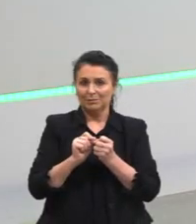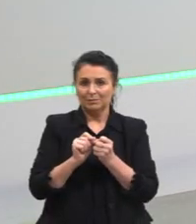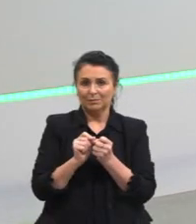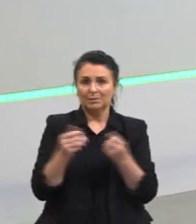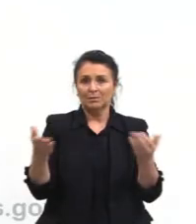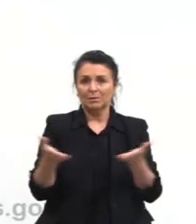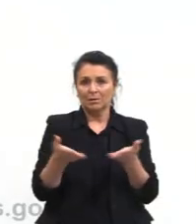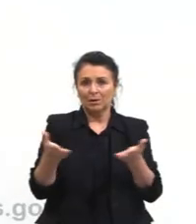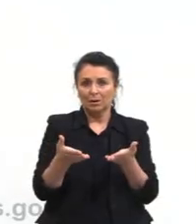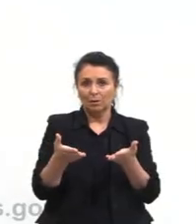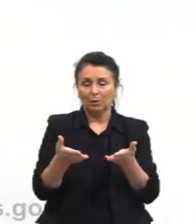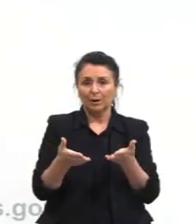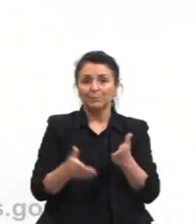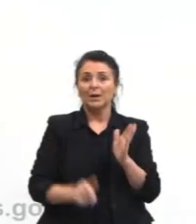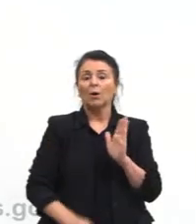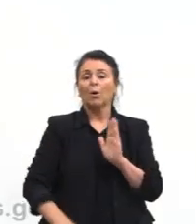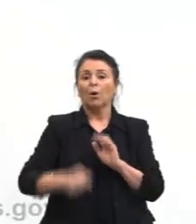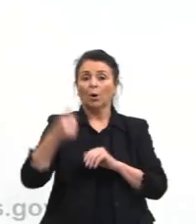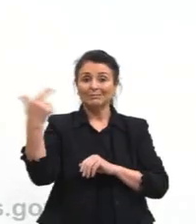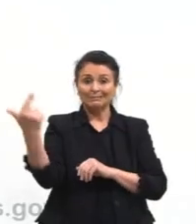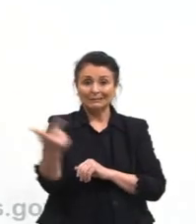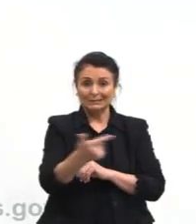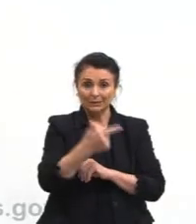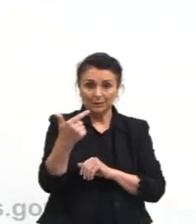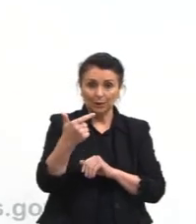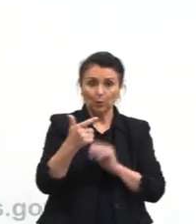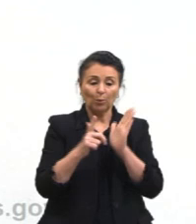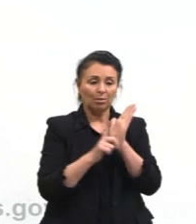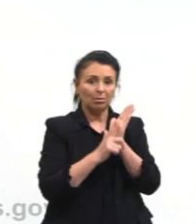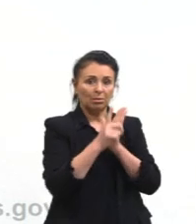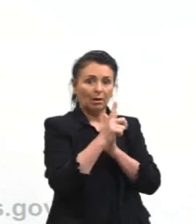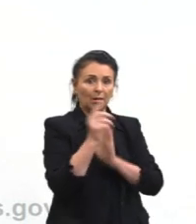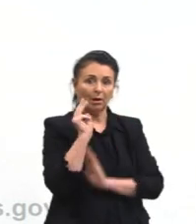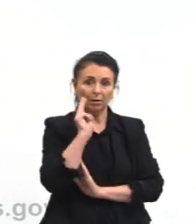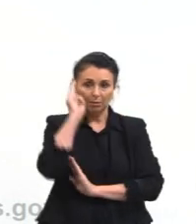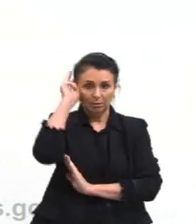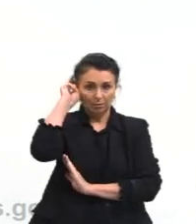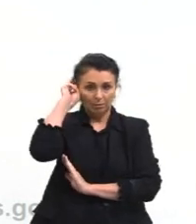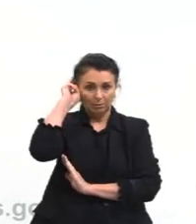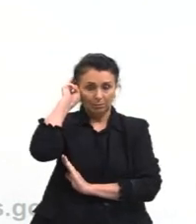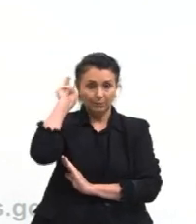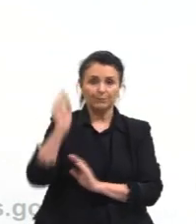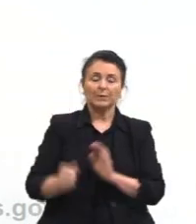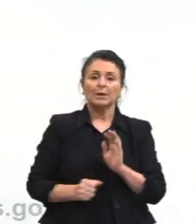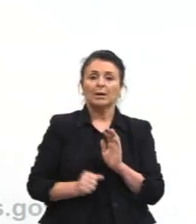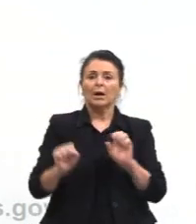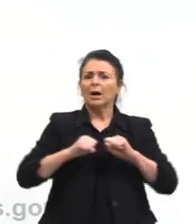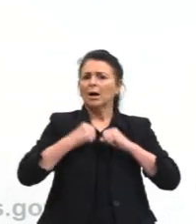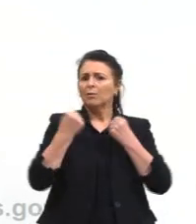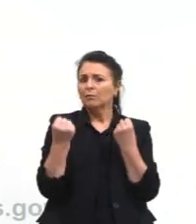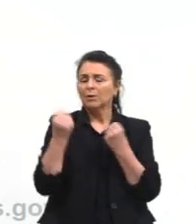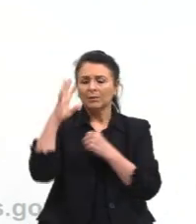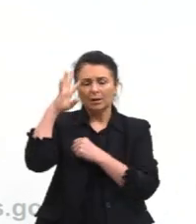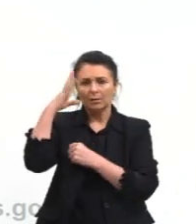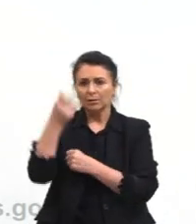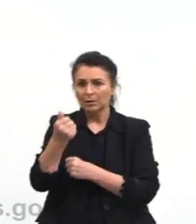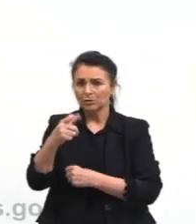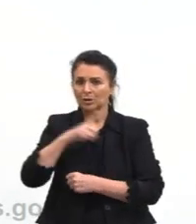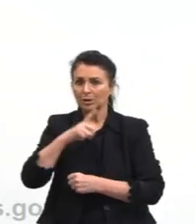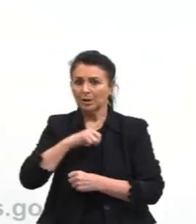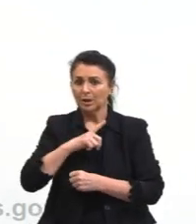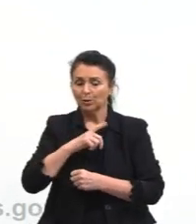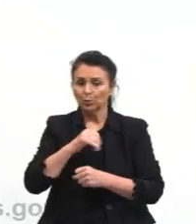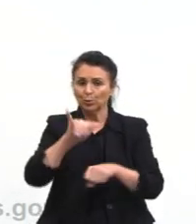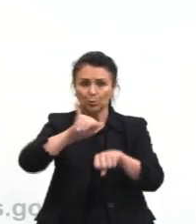Bom, agora, segunda lei de Newton. A gente já falou da primeira, vamos para a segunda. A força resultante que atua sobre um